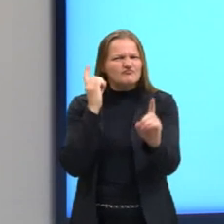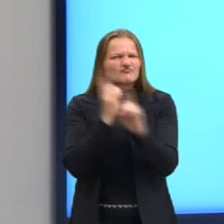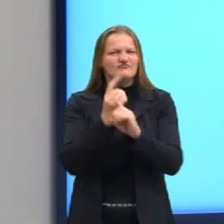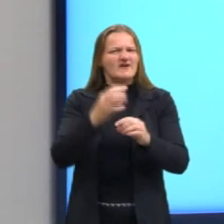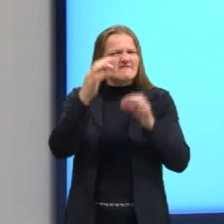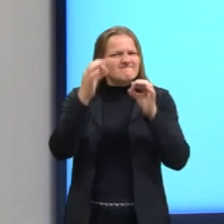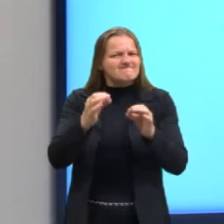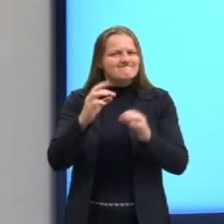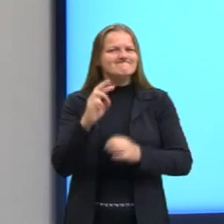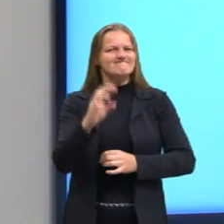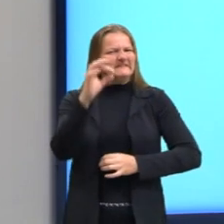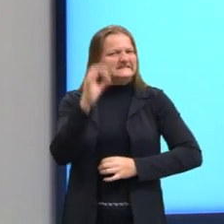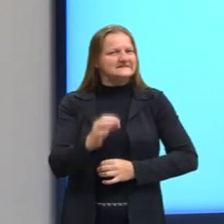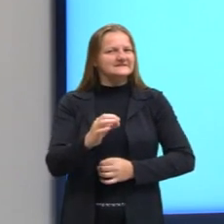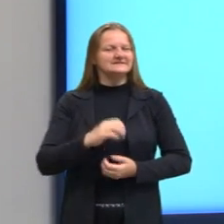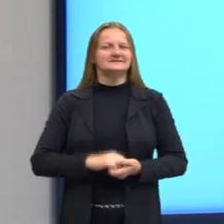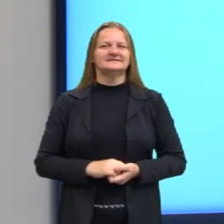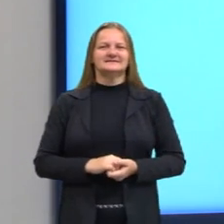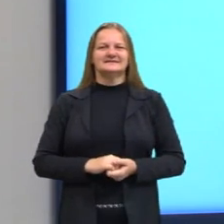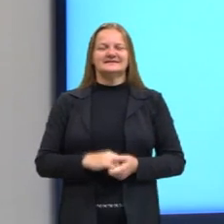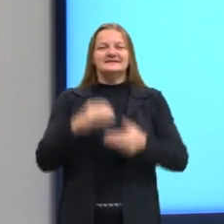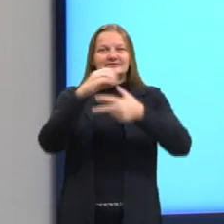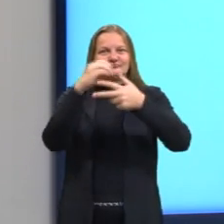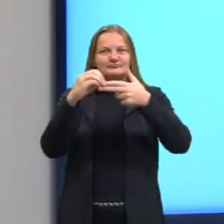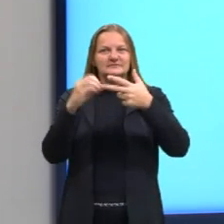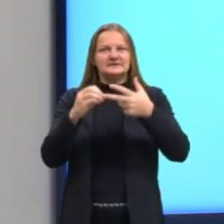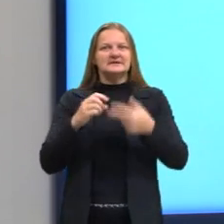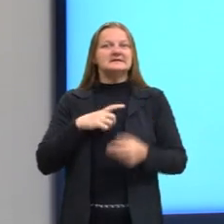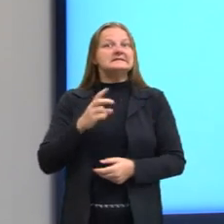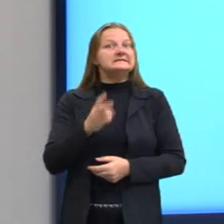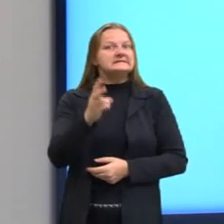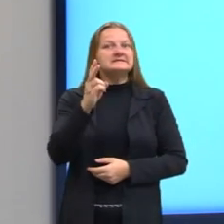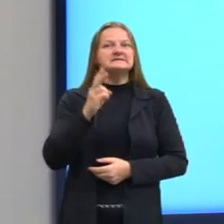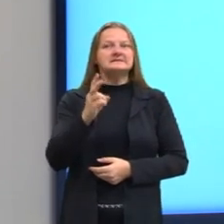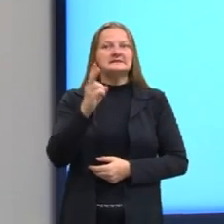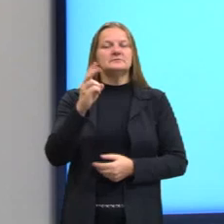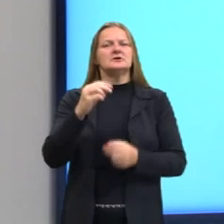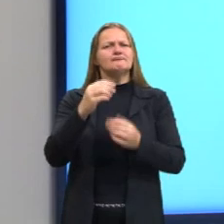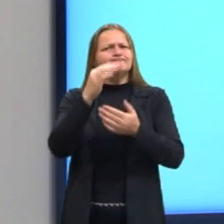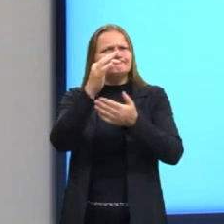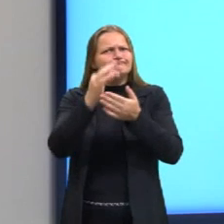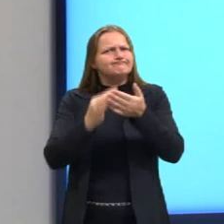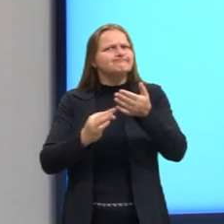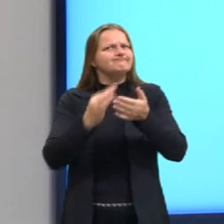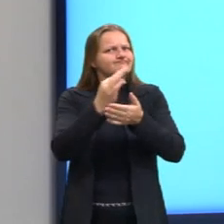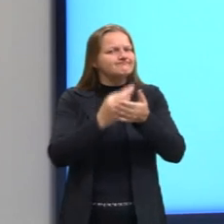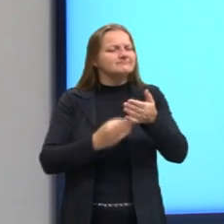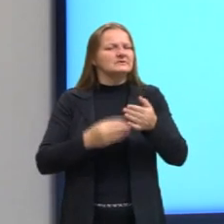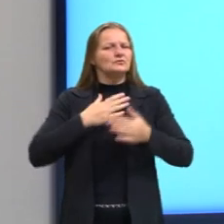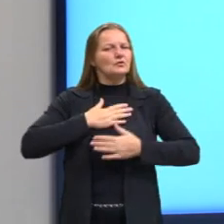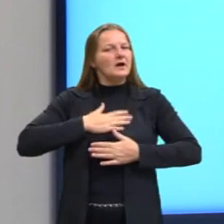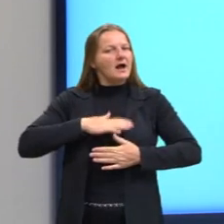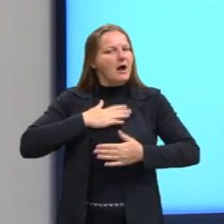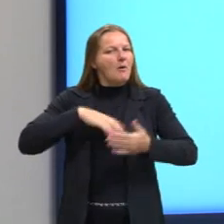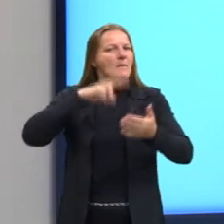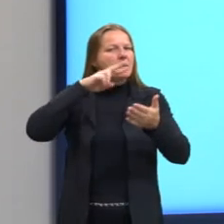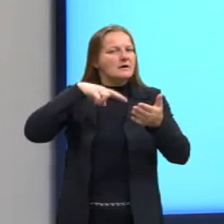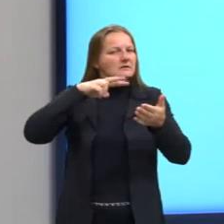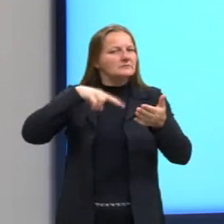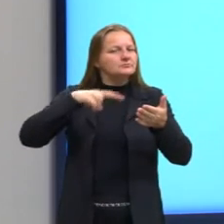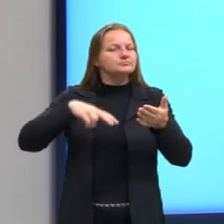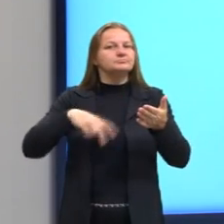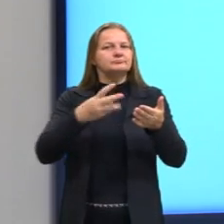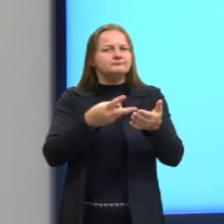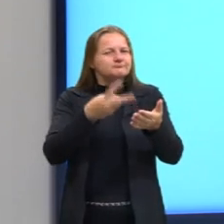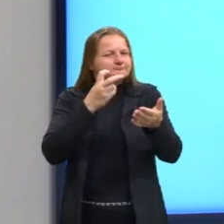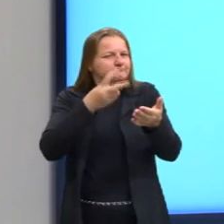resposta certa. Lembrando que as questões do Enem são sempre questões longas, onde vocês têm que ler com calma e para poder extrair